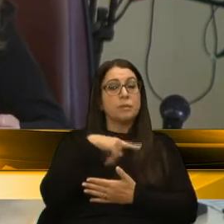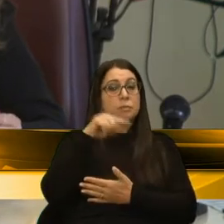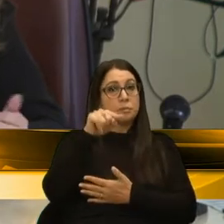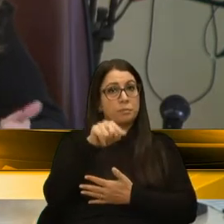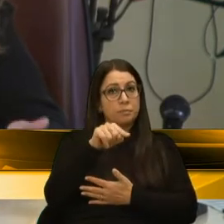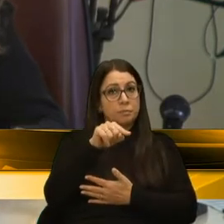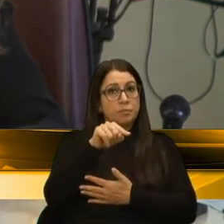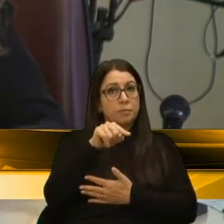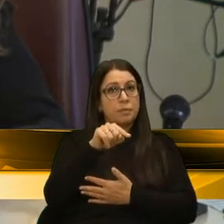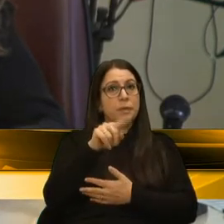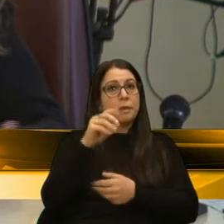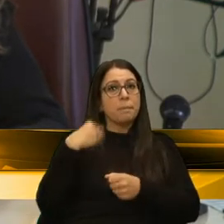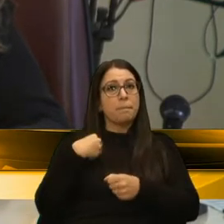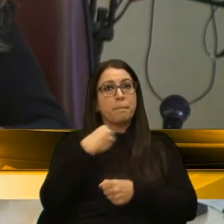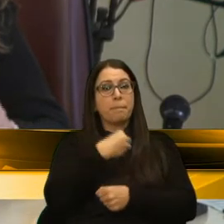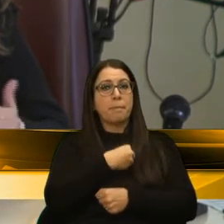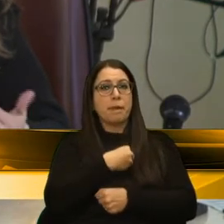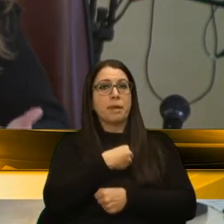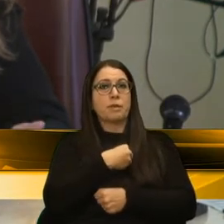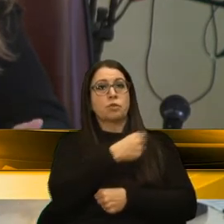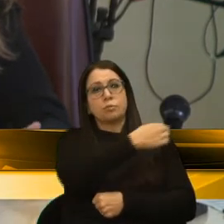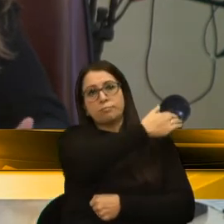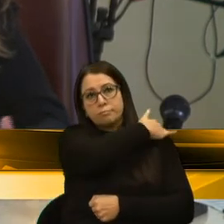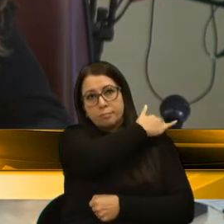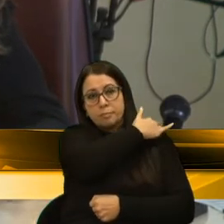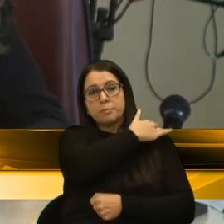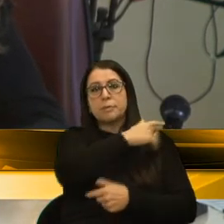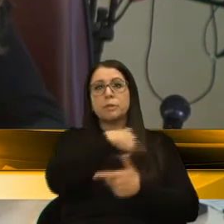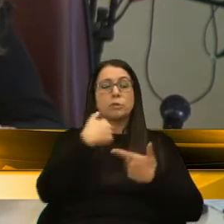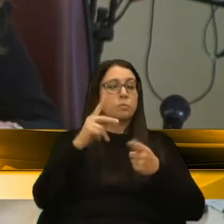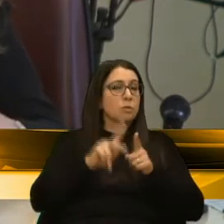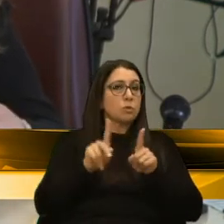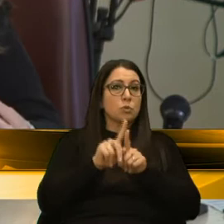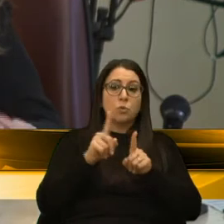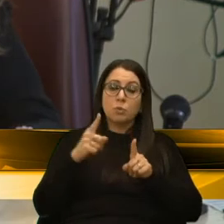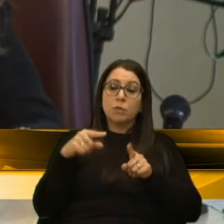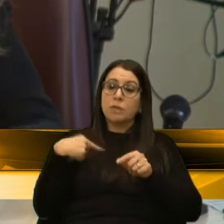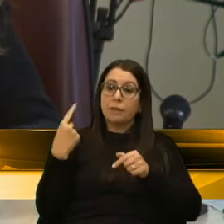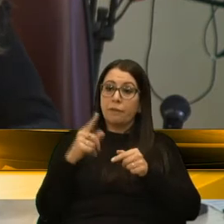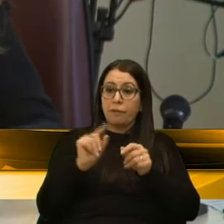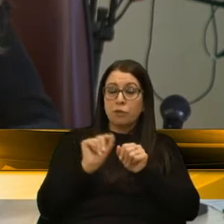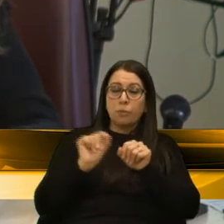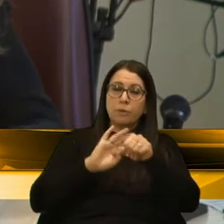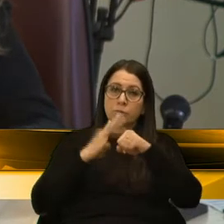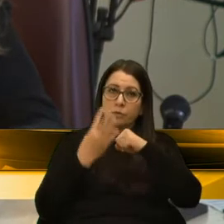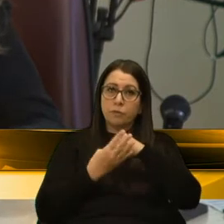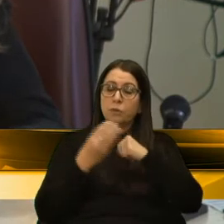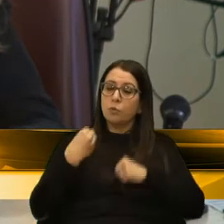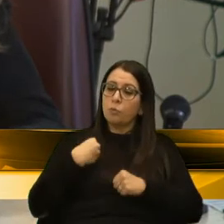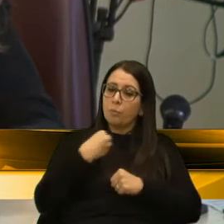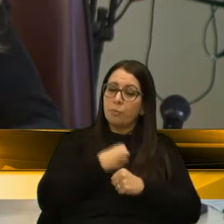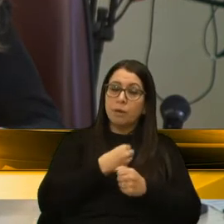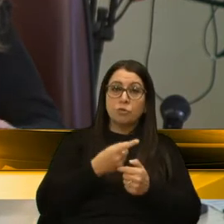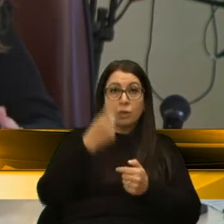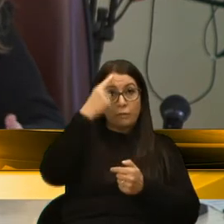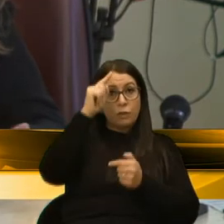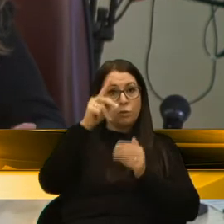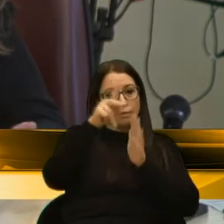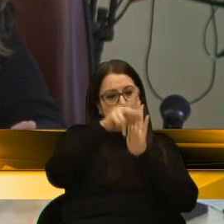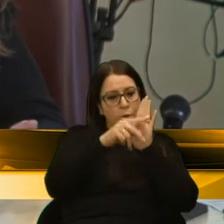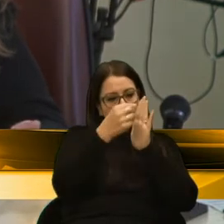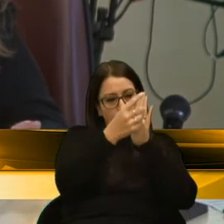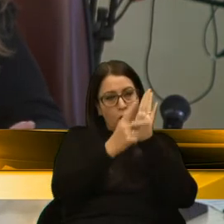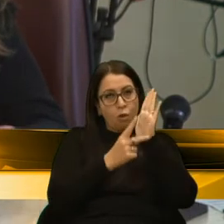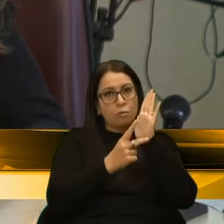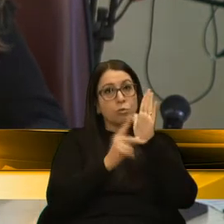pneumologistas, intensivistas, o médico que criou o protocolo do atendimento